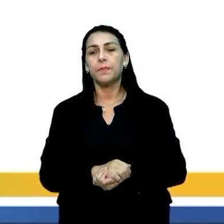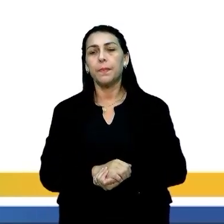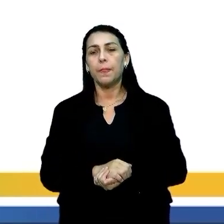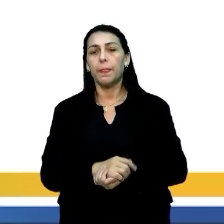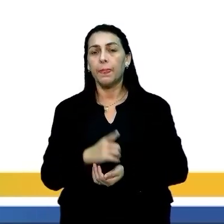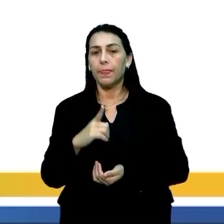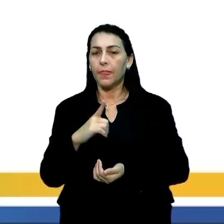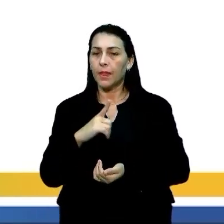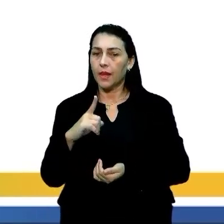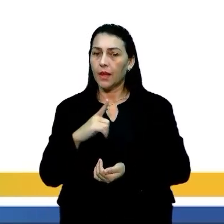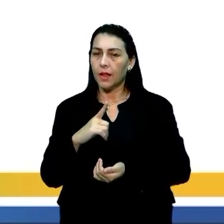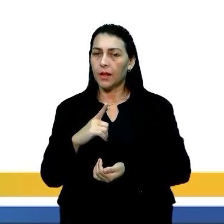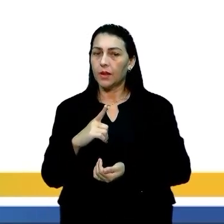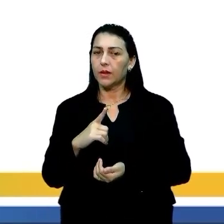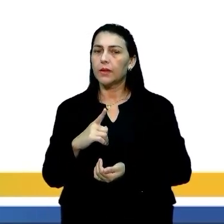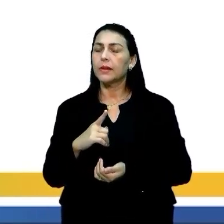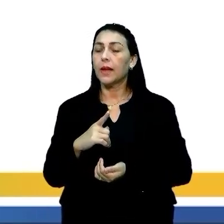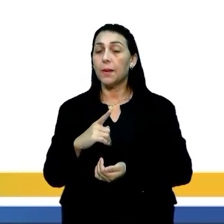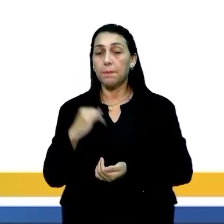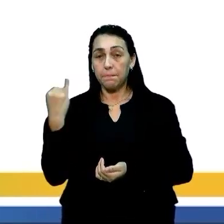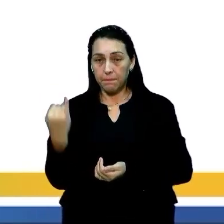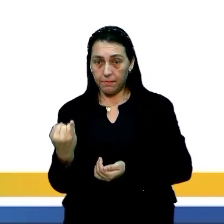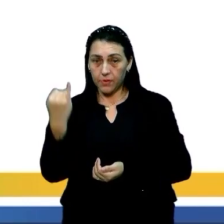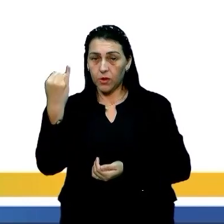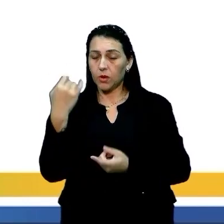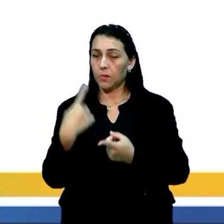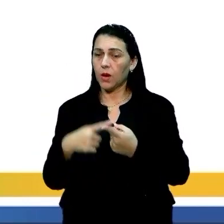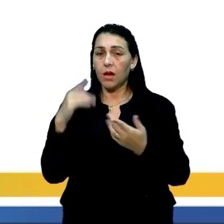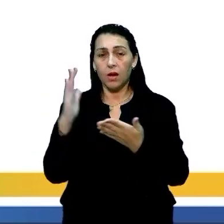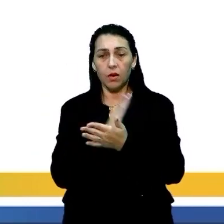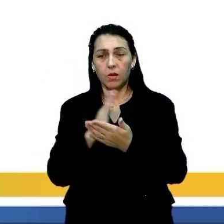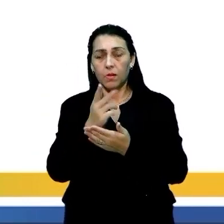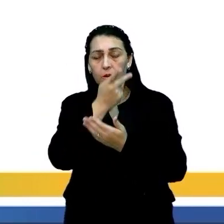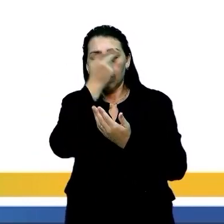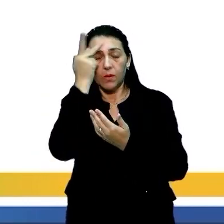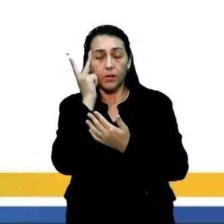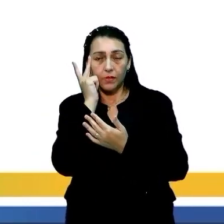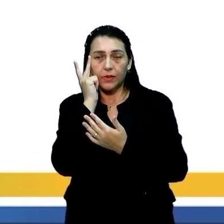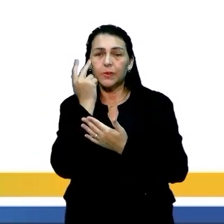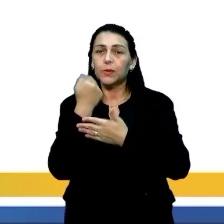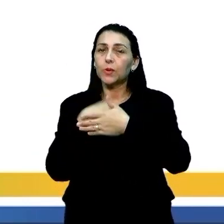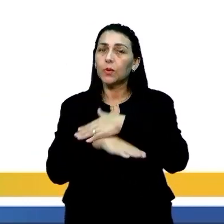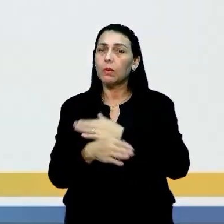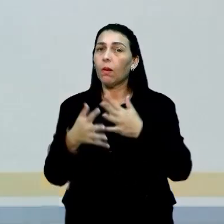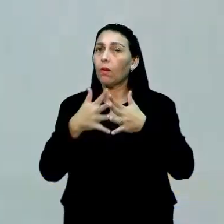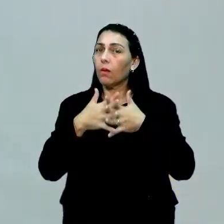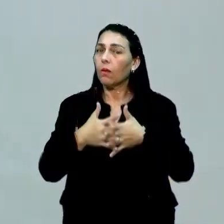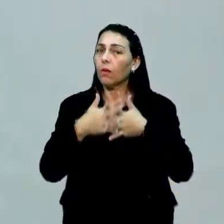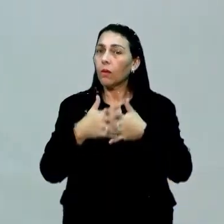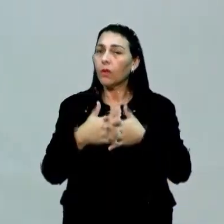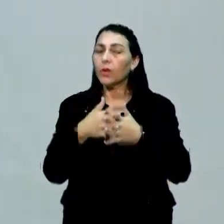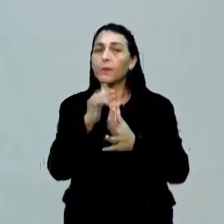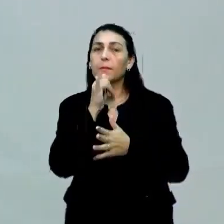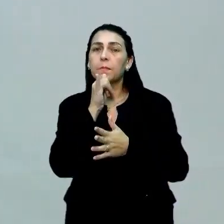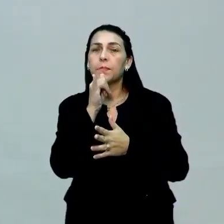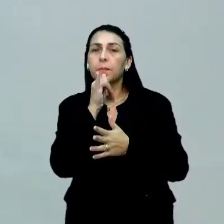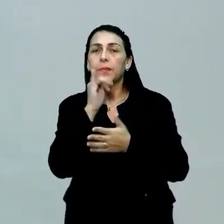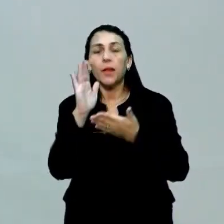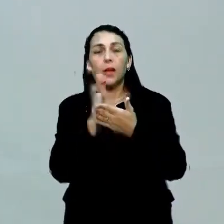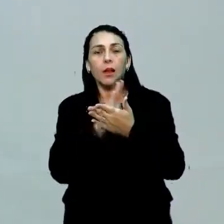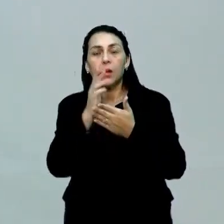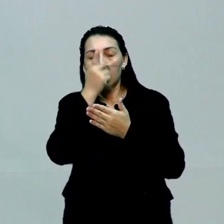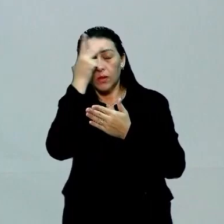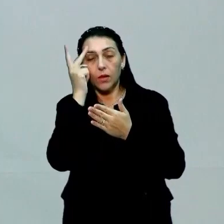E aí eu tenho aqui, eu trouxe um assunto bem interessante, porque algumas pessoas, elas costumam confundir. Por exemplo, algumas